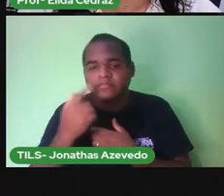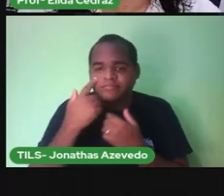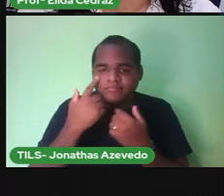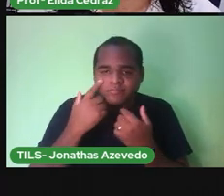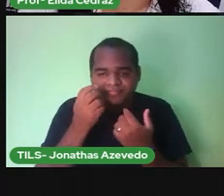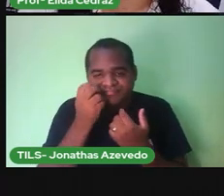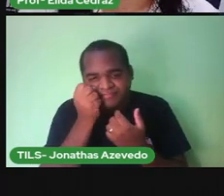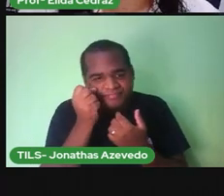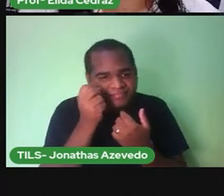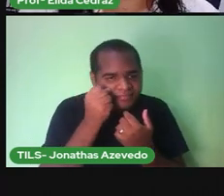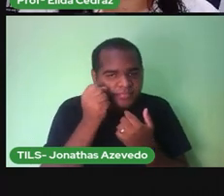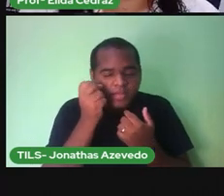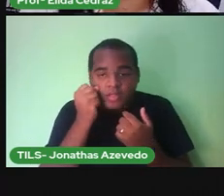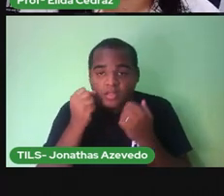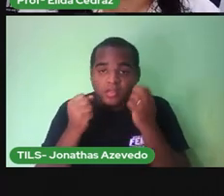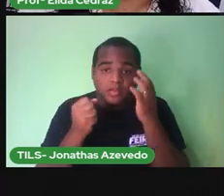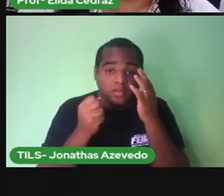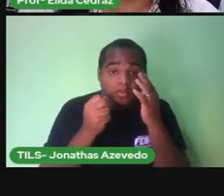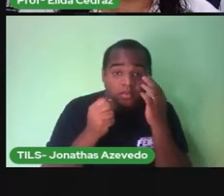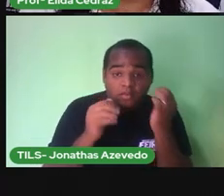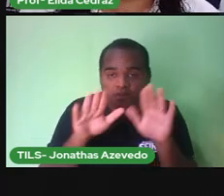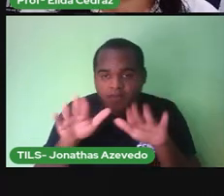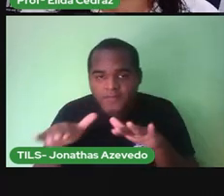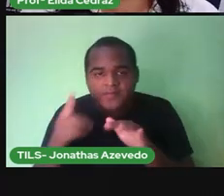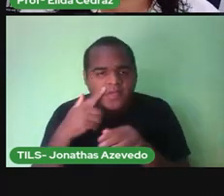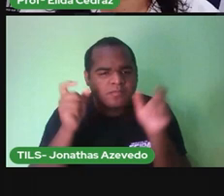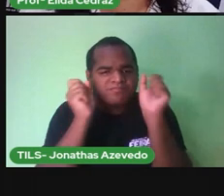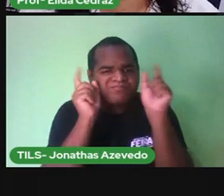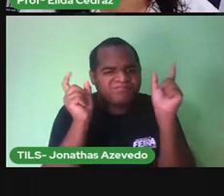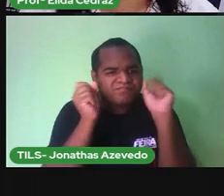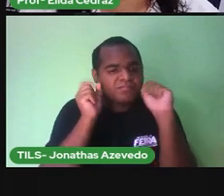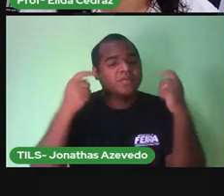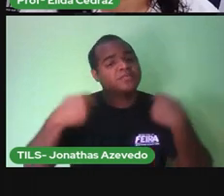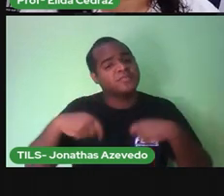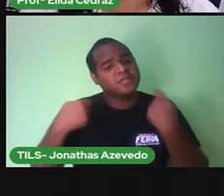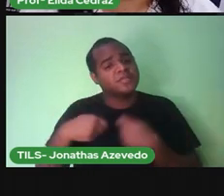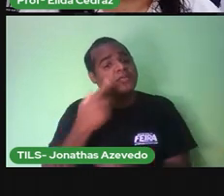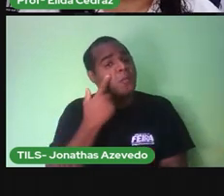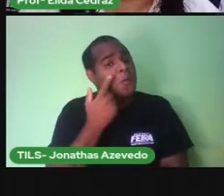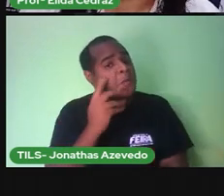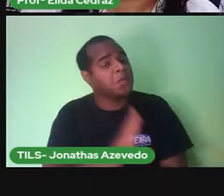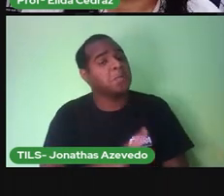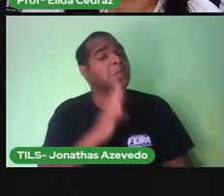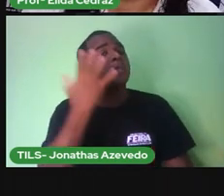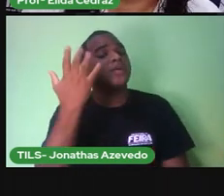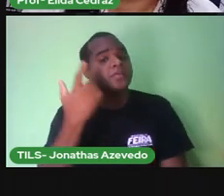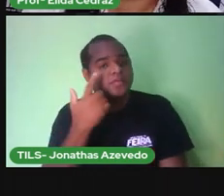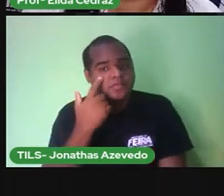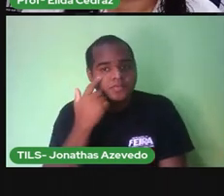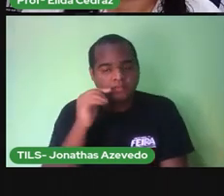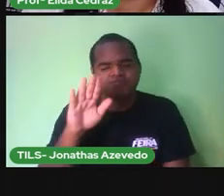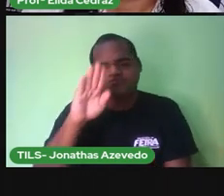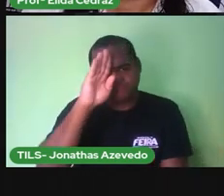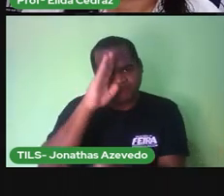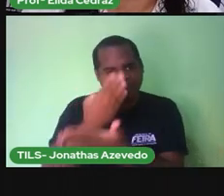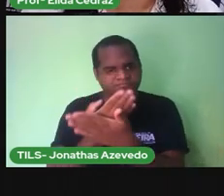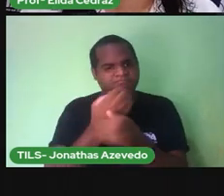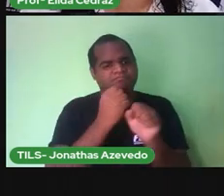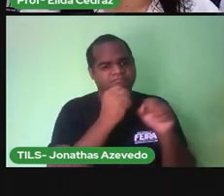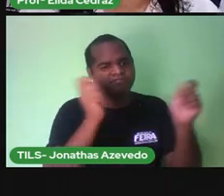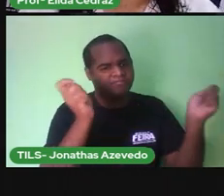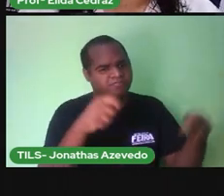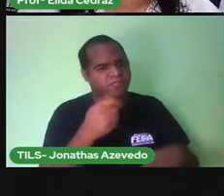O mede palmo teve que acordá-la e explicar o que estava acontecendo. A capivara concordou em ajudar.